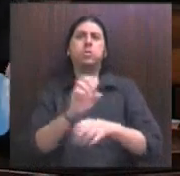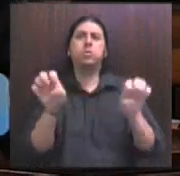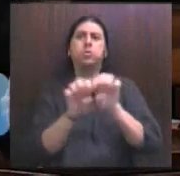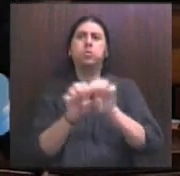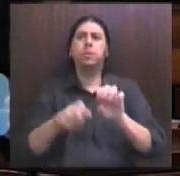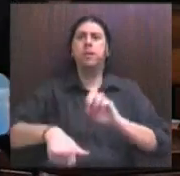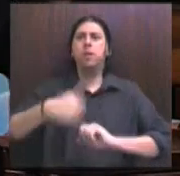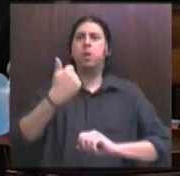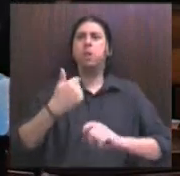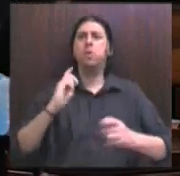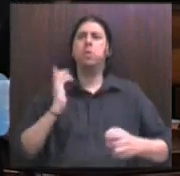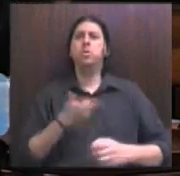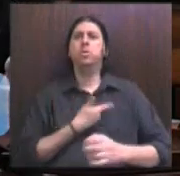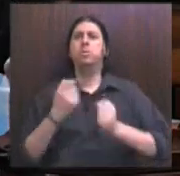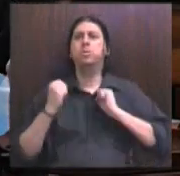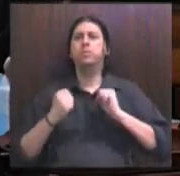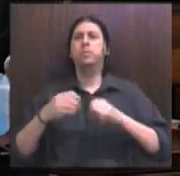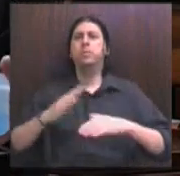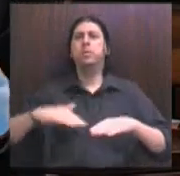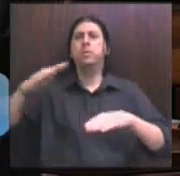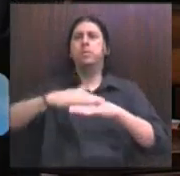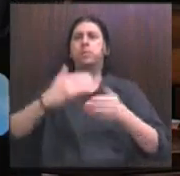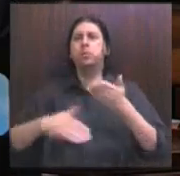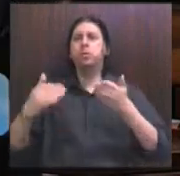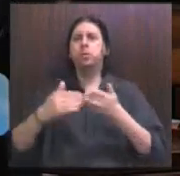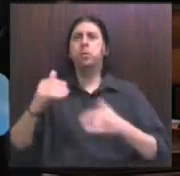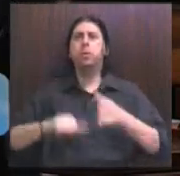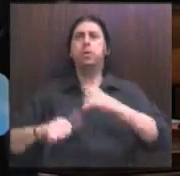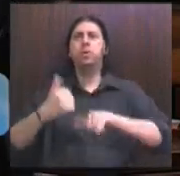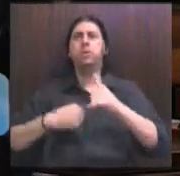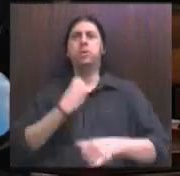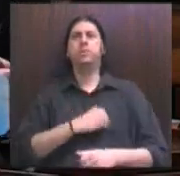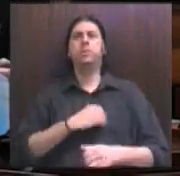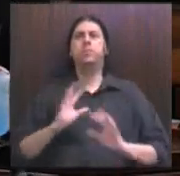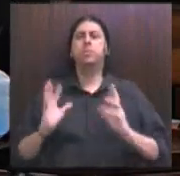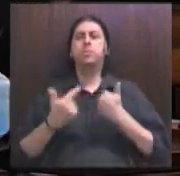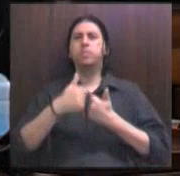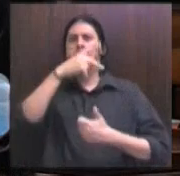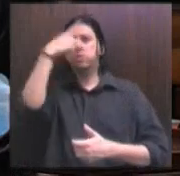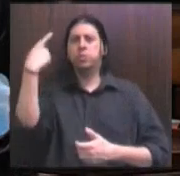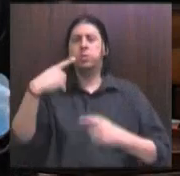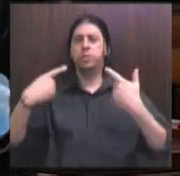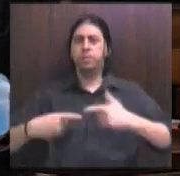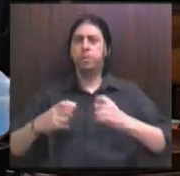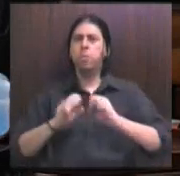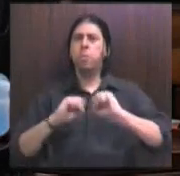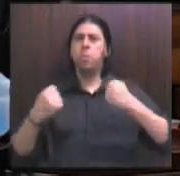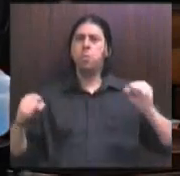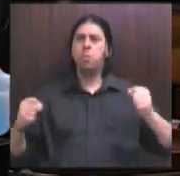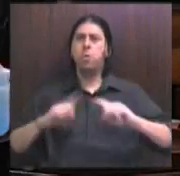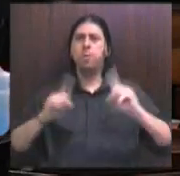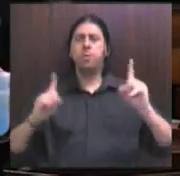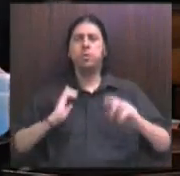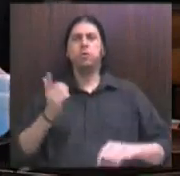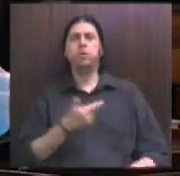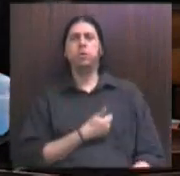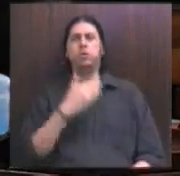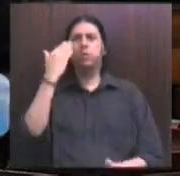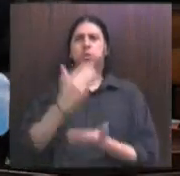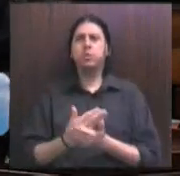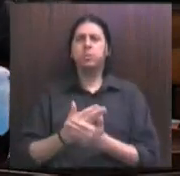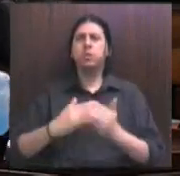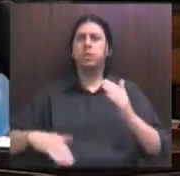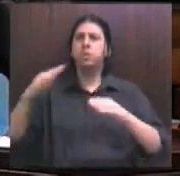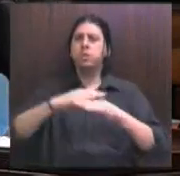para que nós possamos, acima de tudo, gerar qualidade de vida para as pessoas. Os desafios são imensos, mas nós acreditamos,